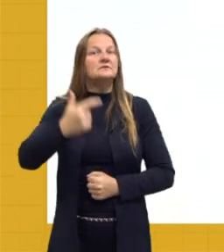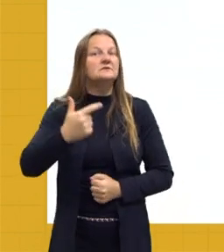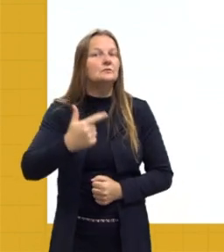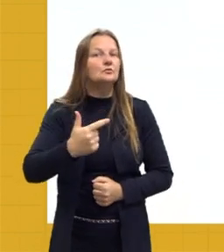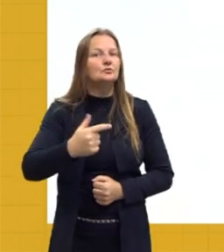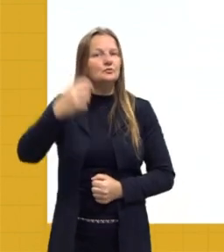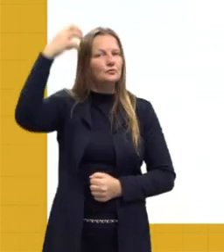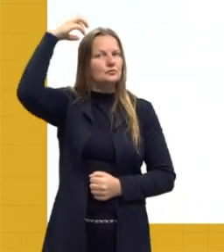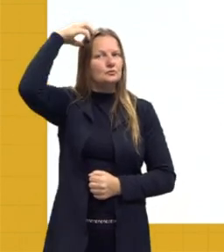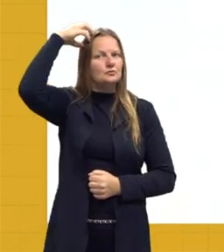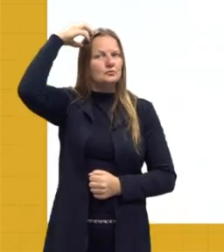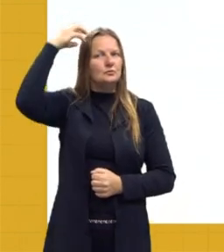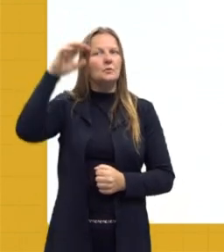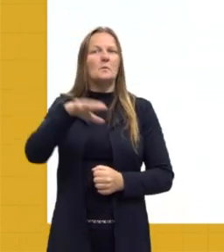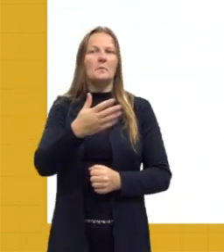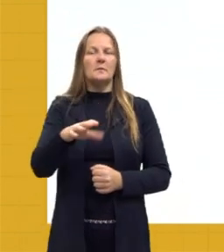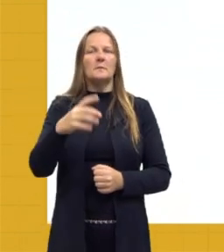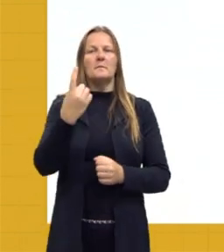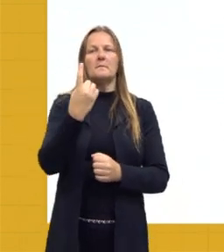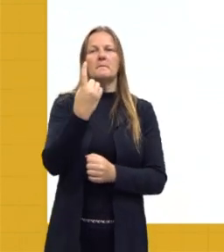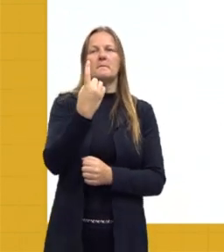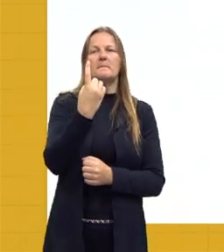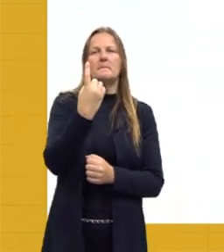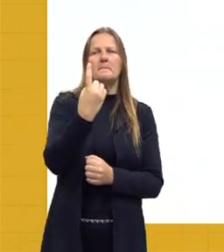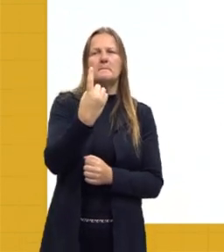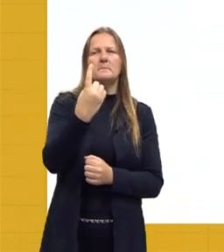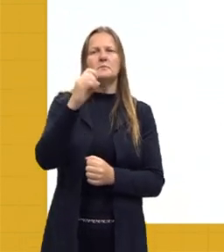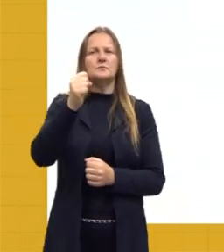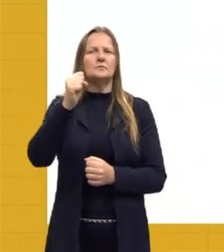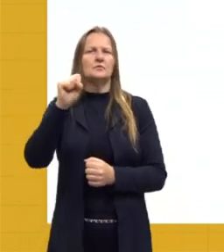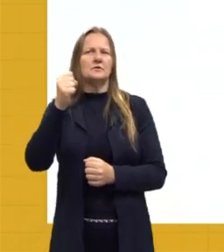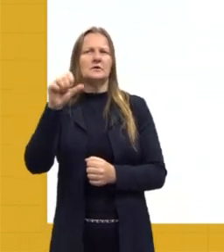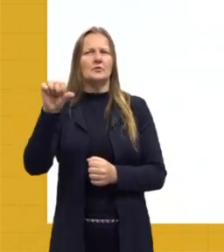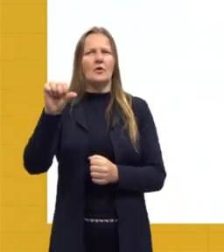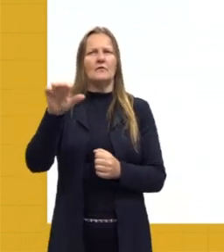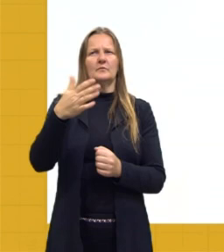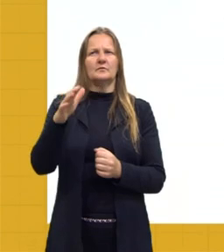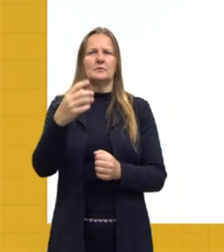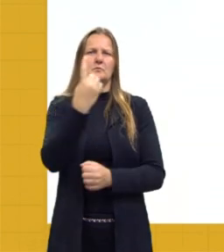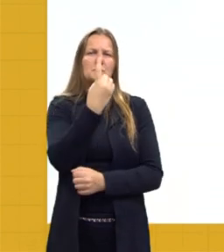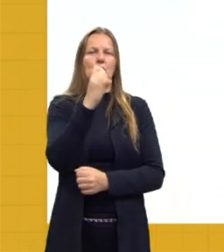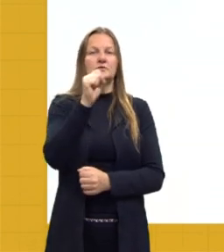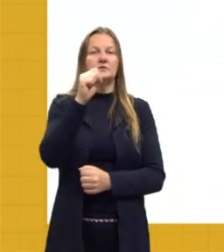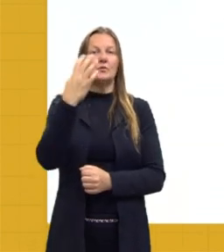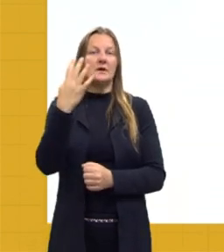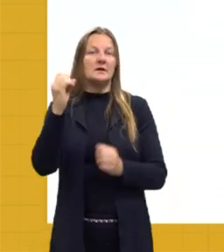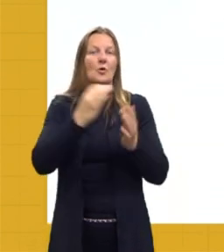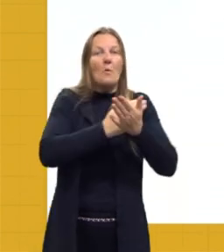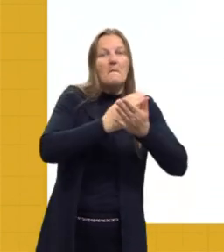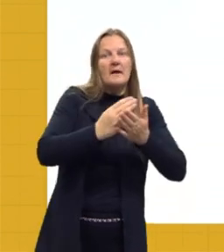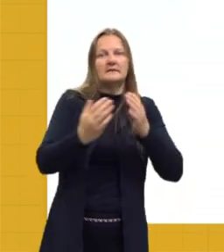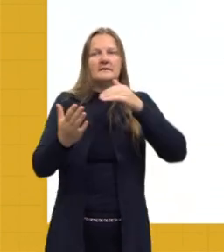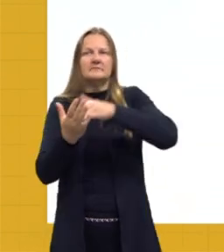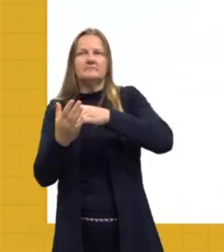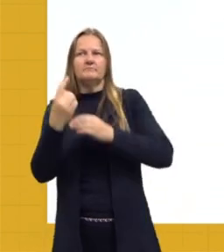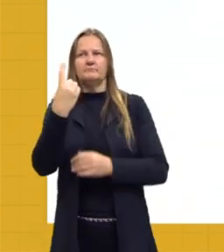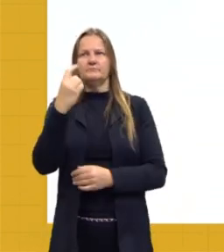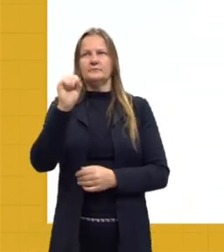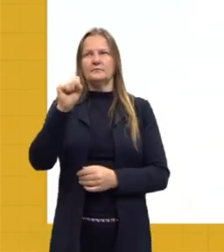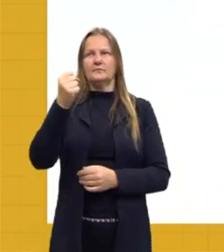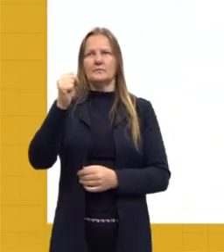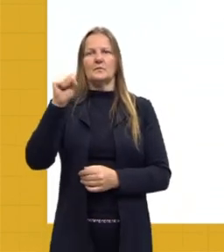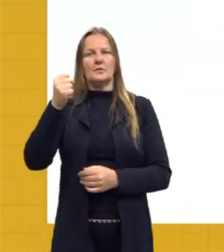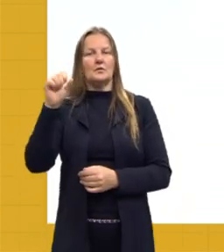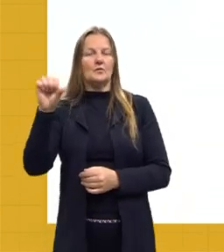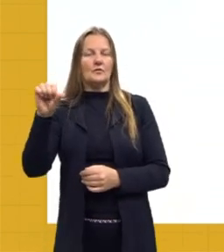de 1840 até 1889. Dom Pedro II vai instituir uma espécie de um parlamentarismo às